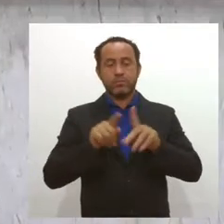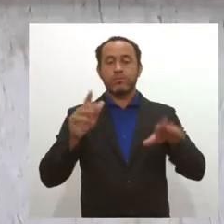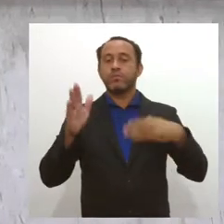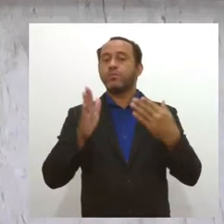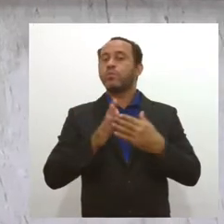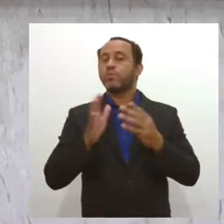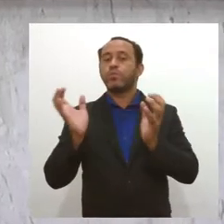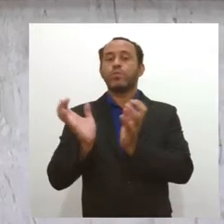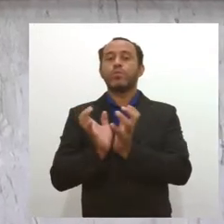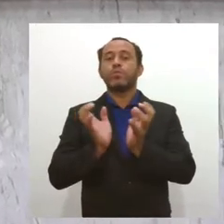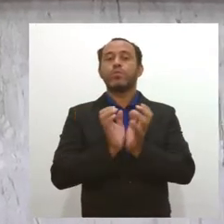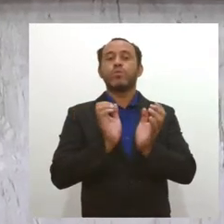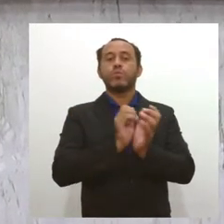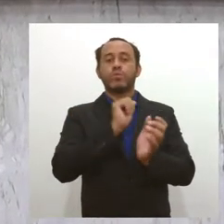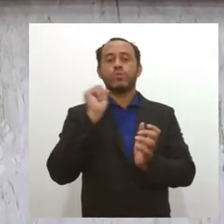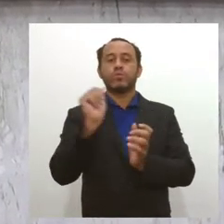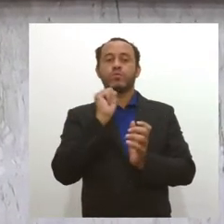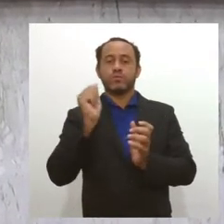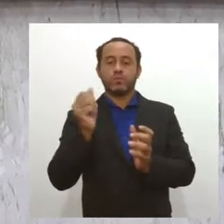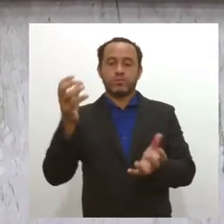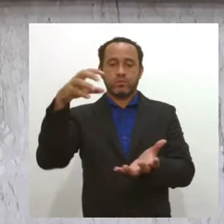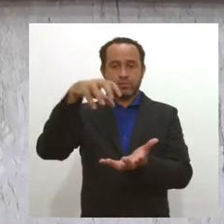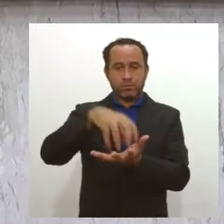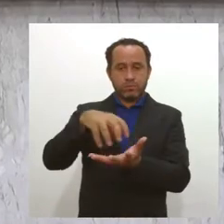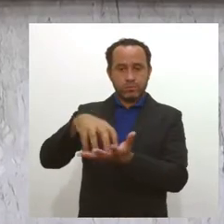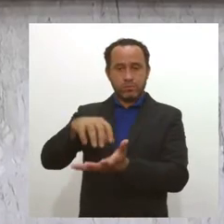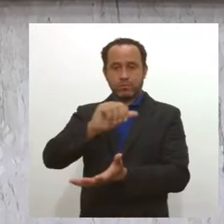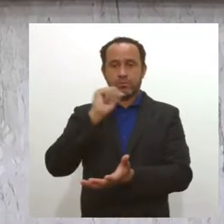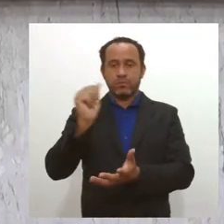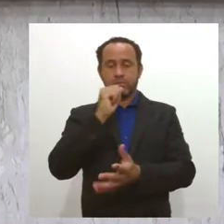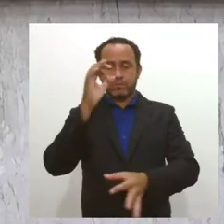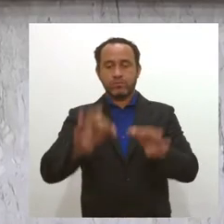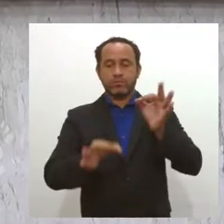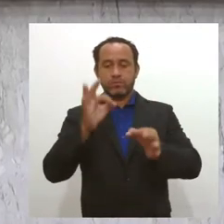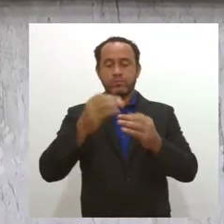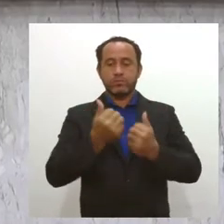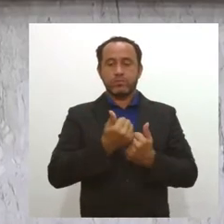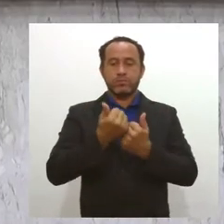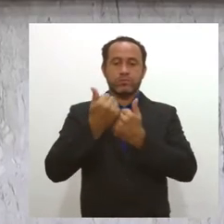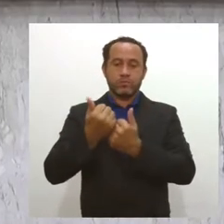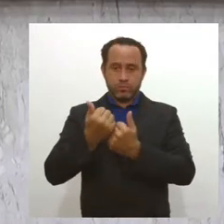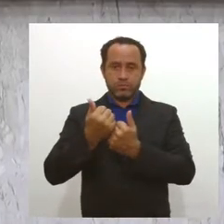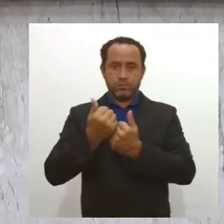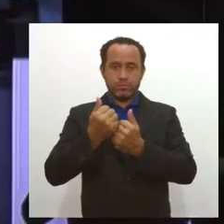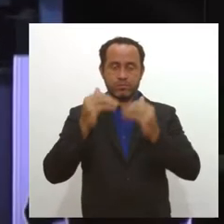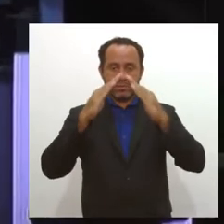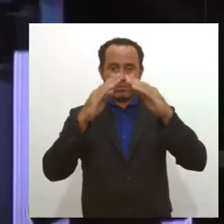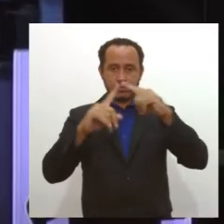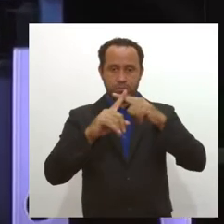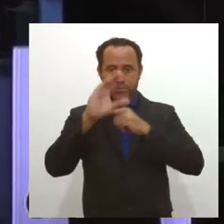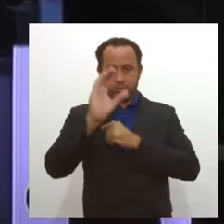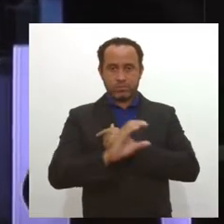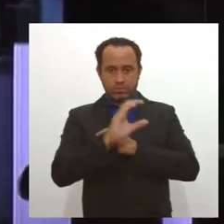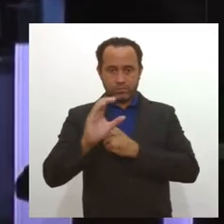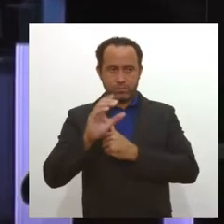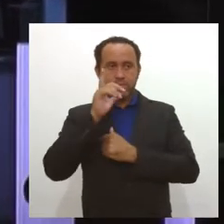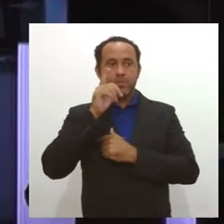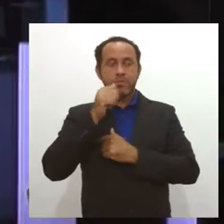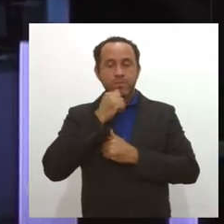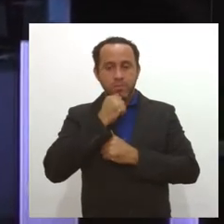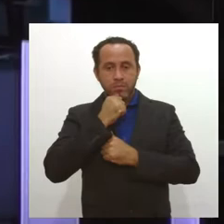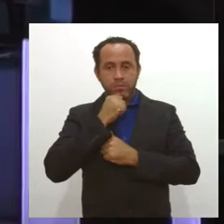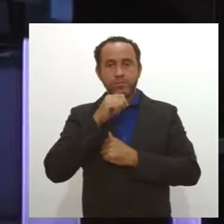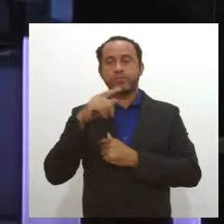os membros associados pela implantação da Associação de Juristas Católicos da Arquidiocese de Aracaju. De autoria da deputada